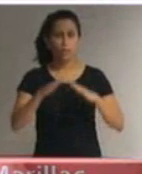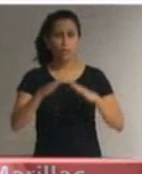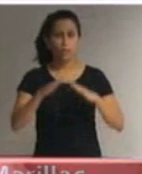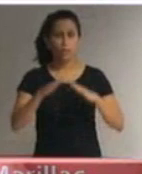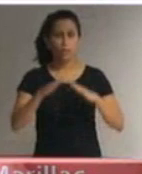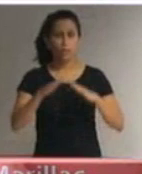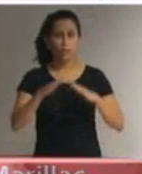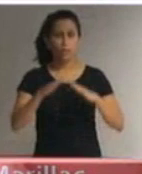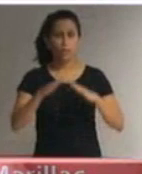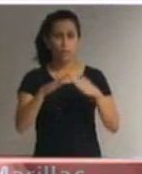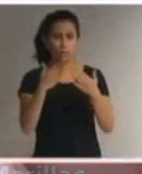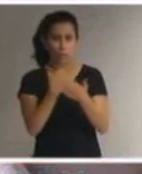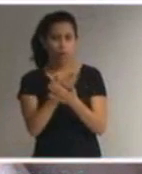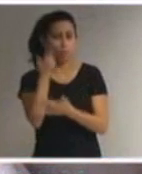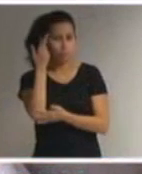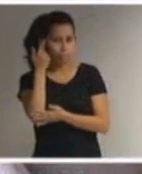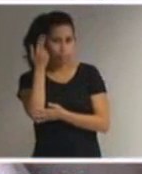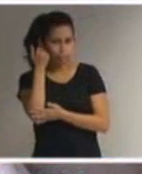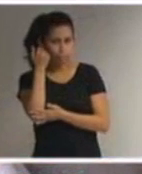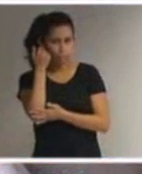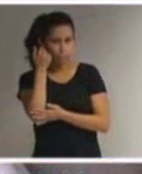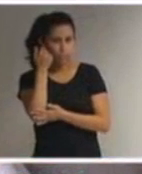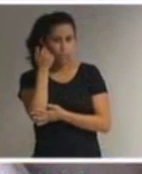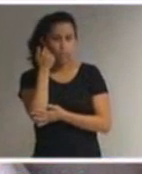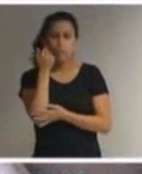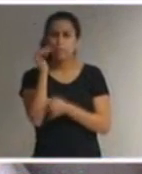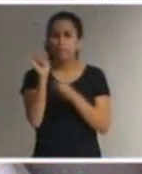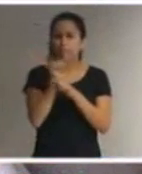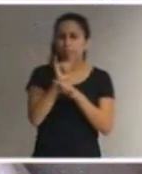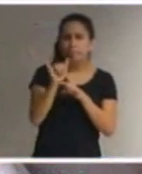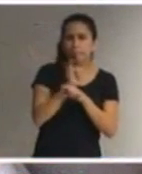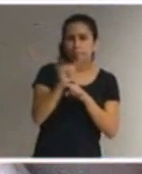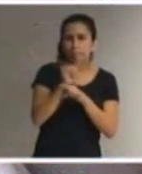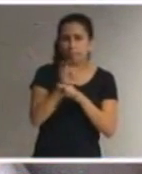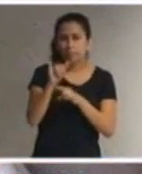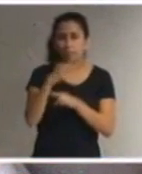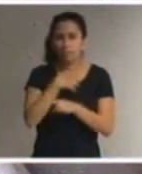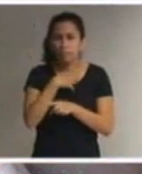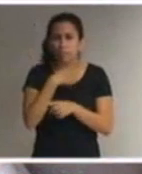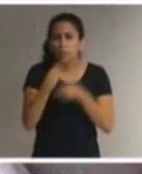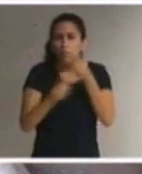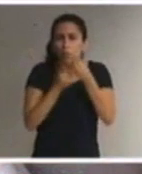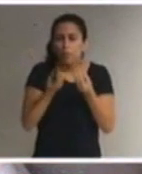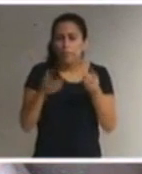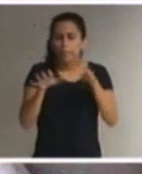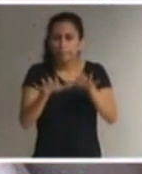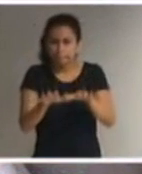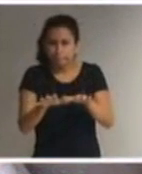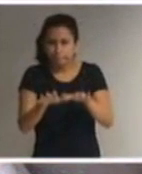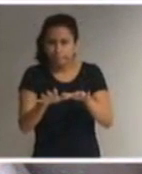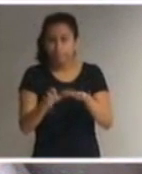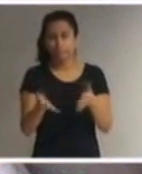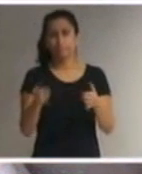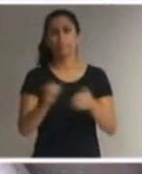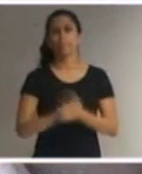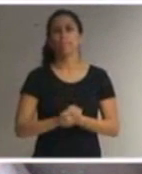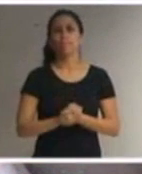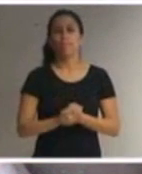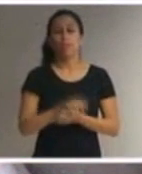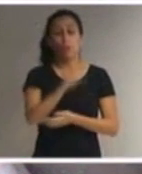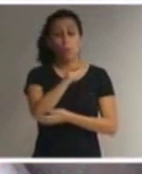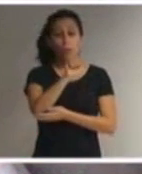Luisa de Marilac de maneira a concretizar o seu direito à educação inclusiva o atendimento educacional